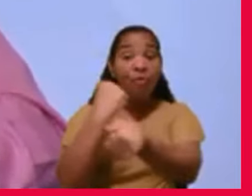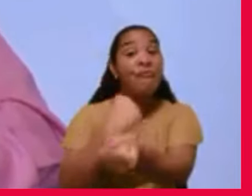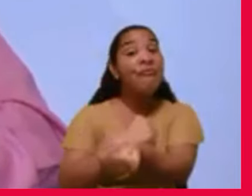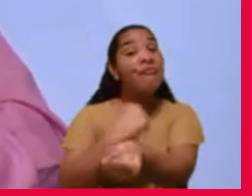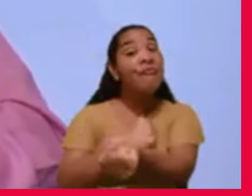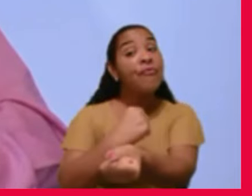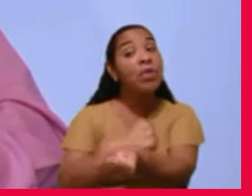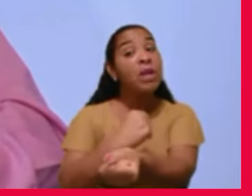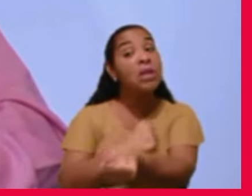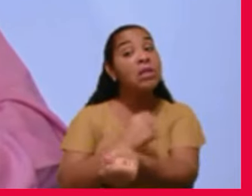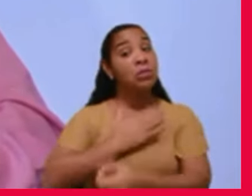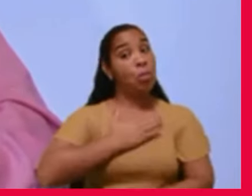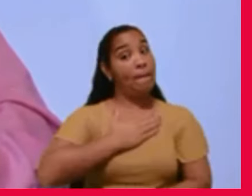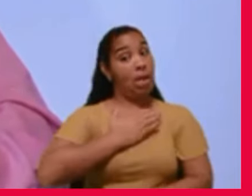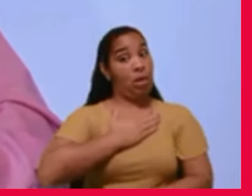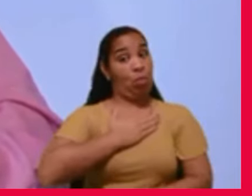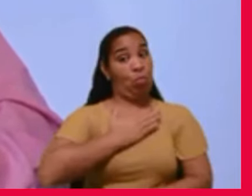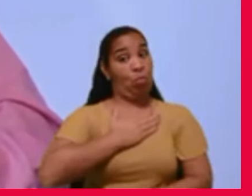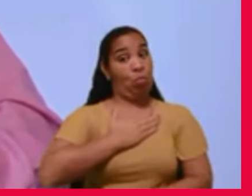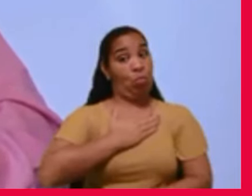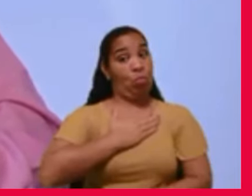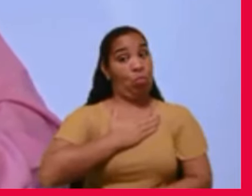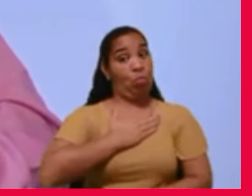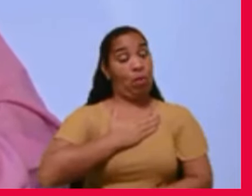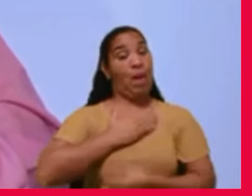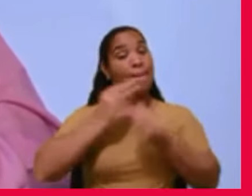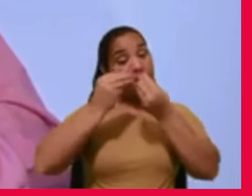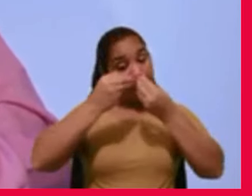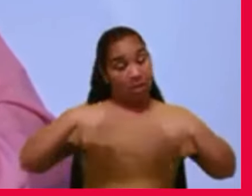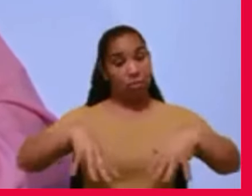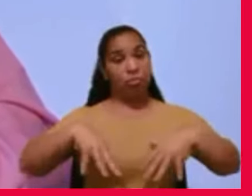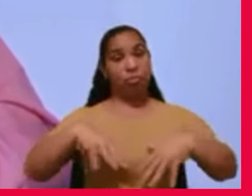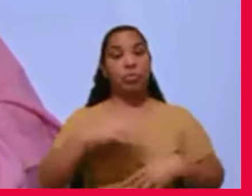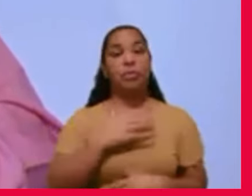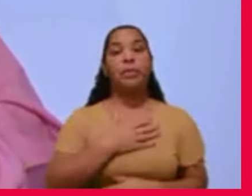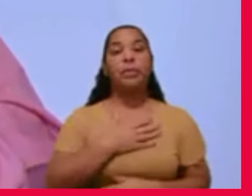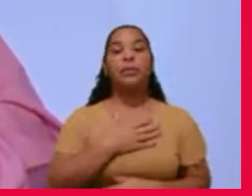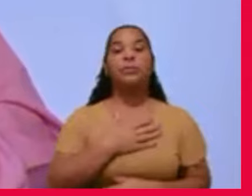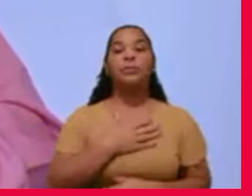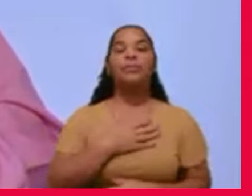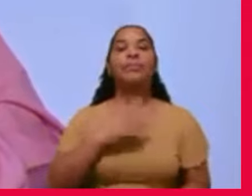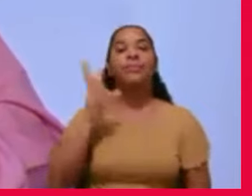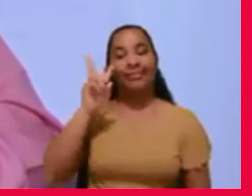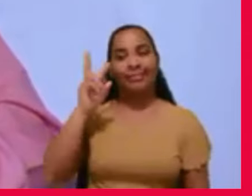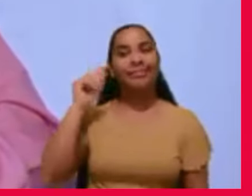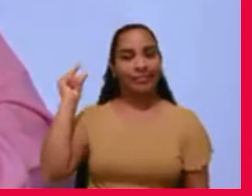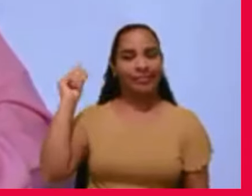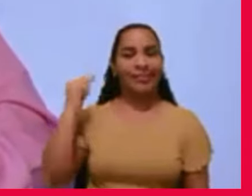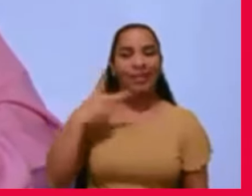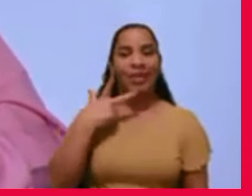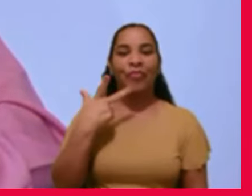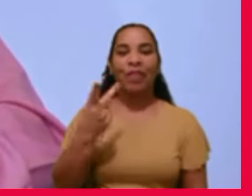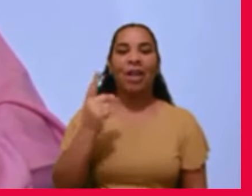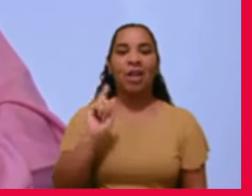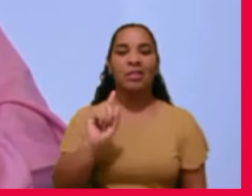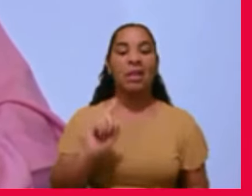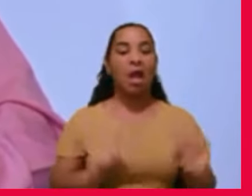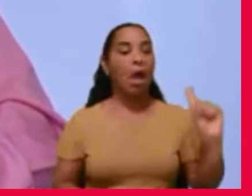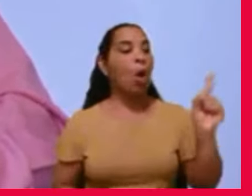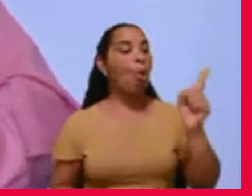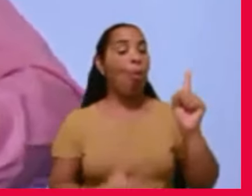mais prejudicial, eu contei aqui há tempos, há pouco tempo, um filho meu que mentia,